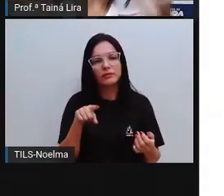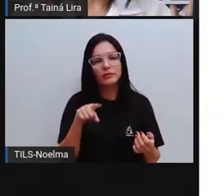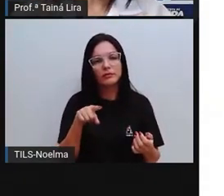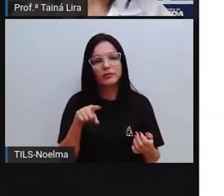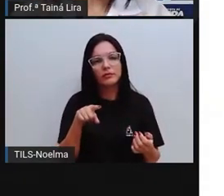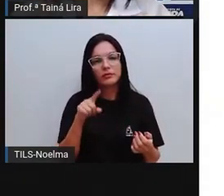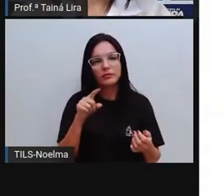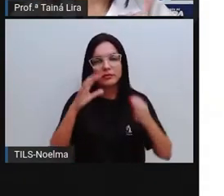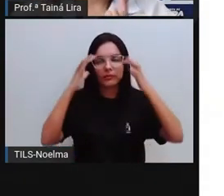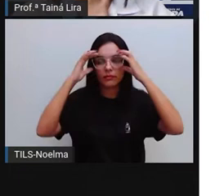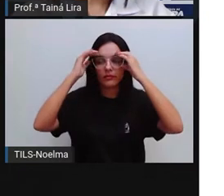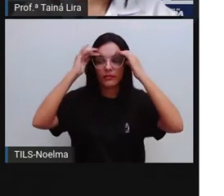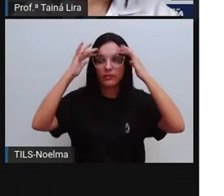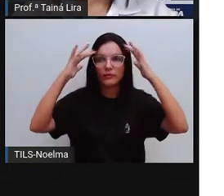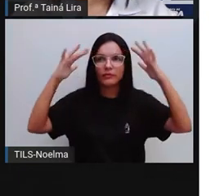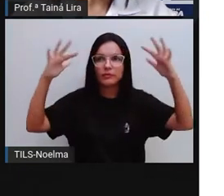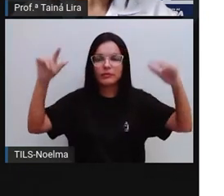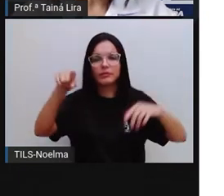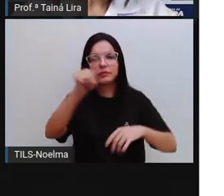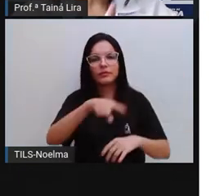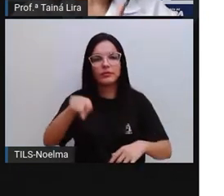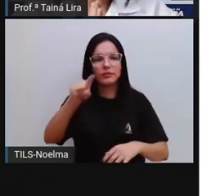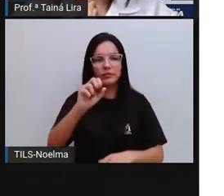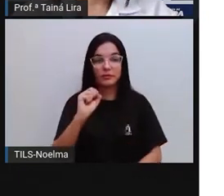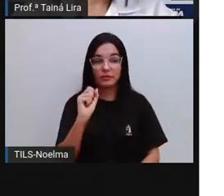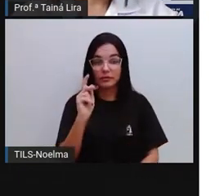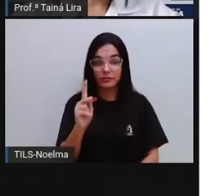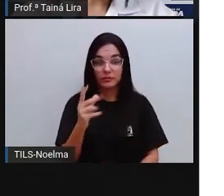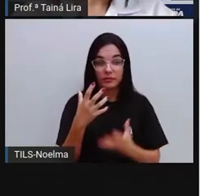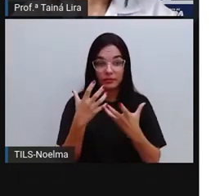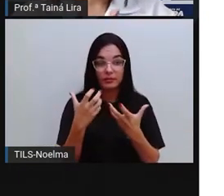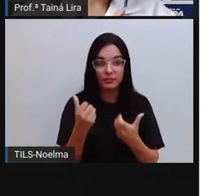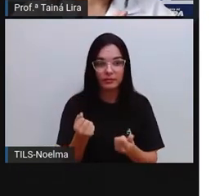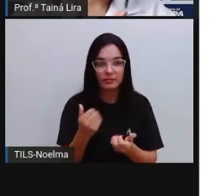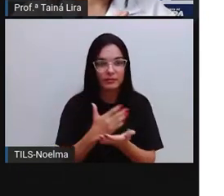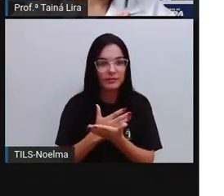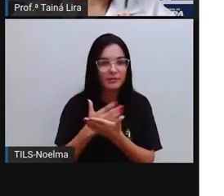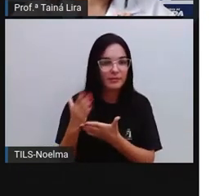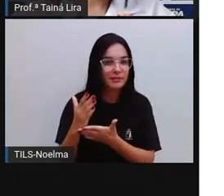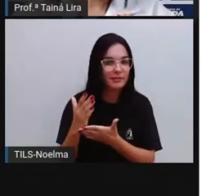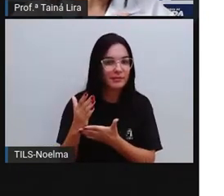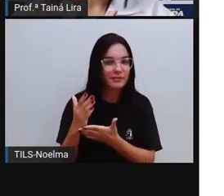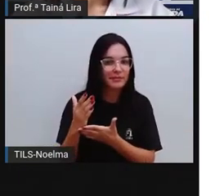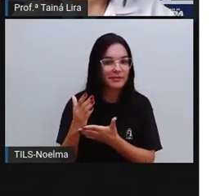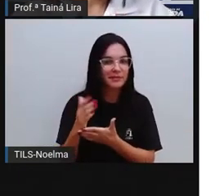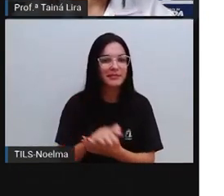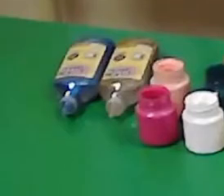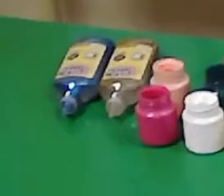da criatividade de vocês, tá? Bom, vamos lá, vamos começar a nossa produção.